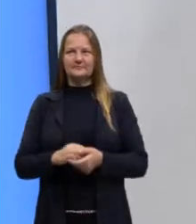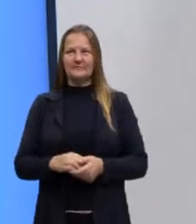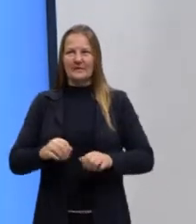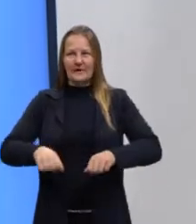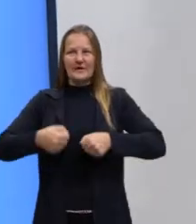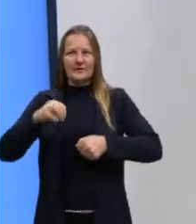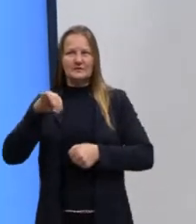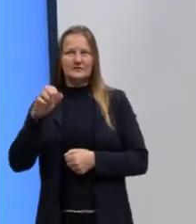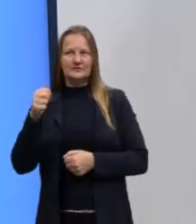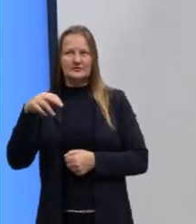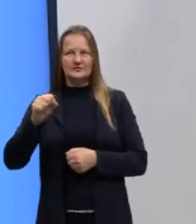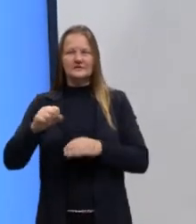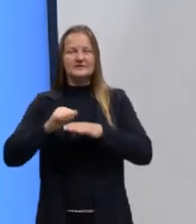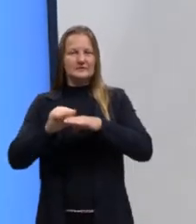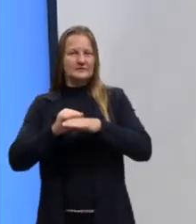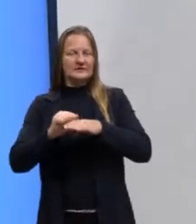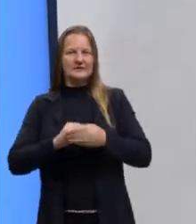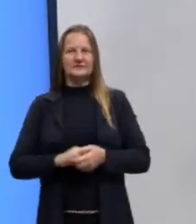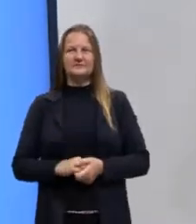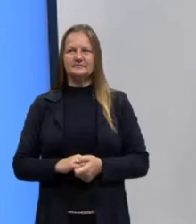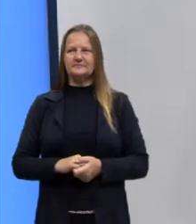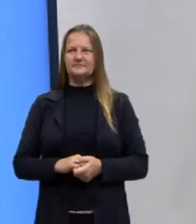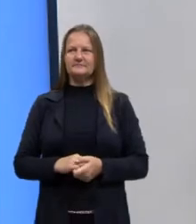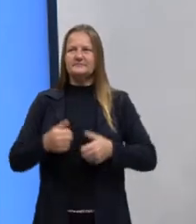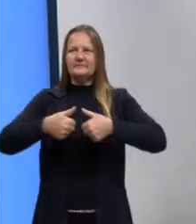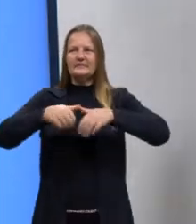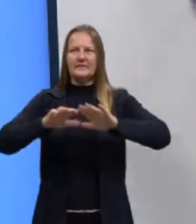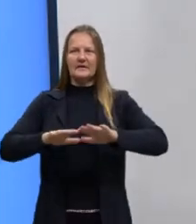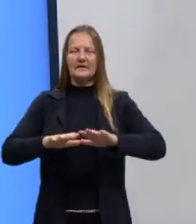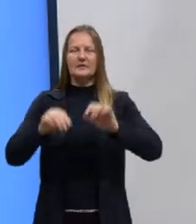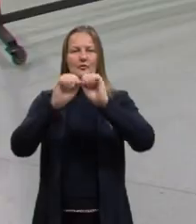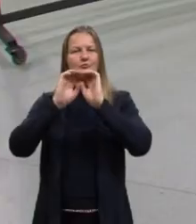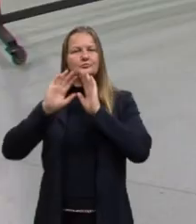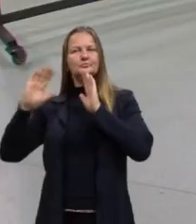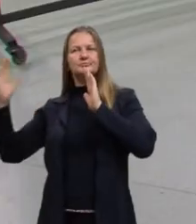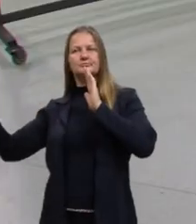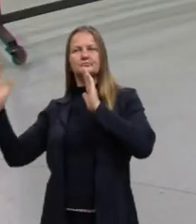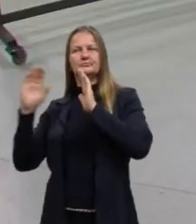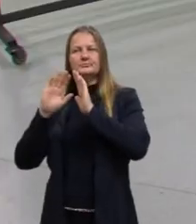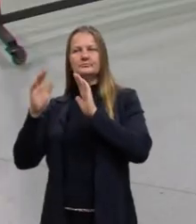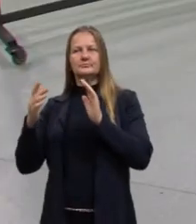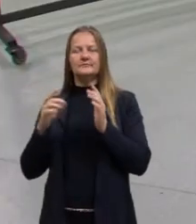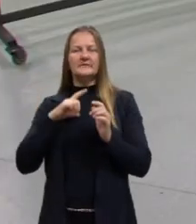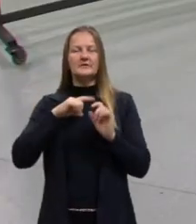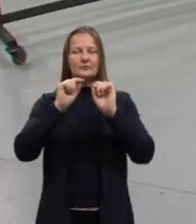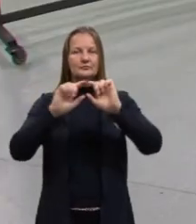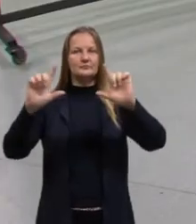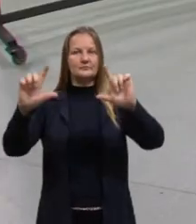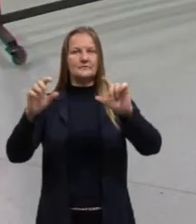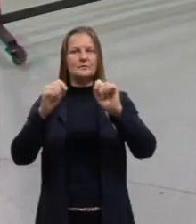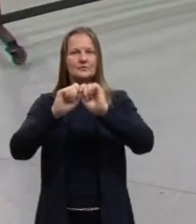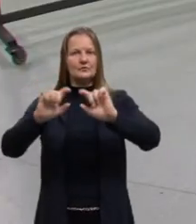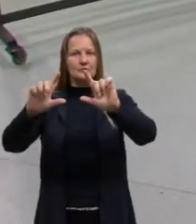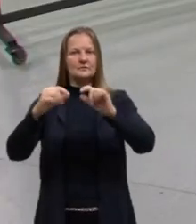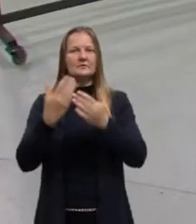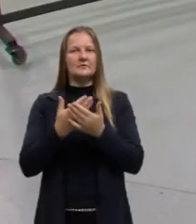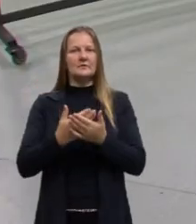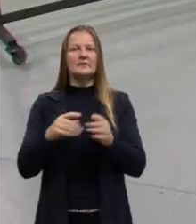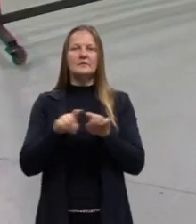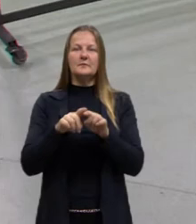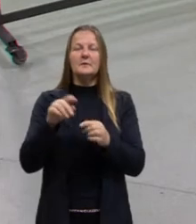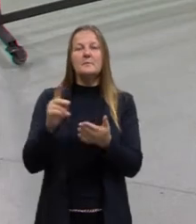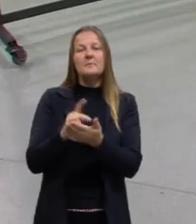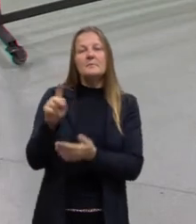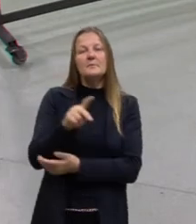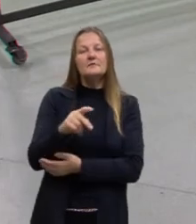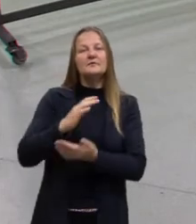calça jeans e tênis. Aqui no estúdio nós temos um longo painel branco, monitores onde serão passados slides da aula e a